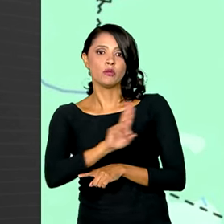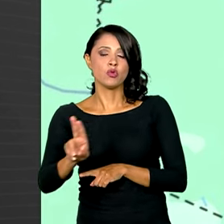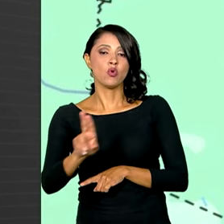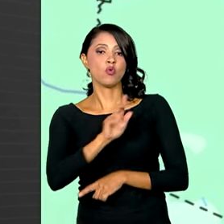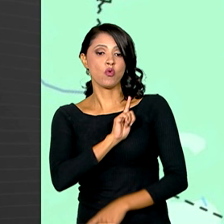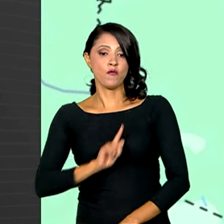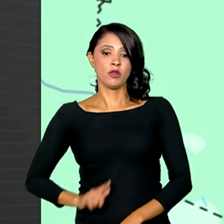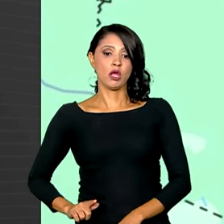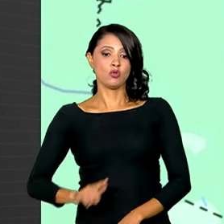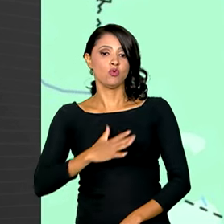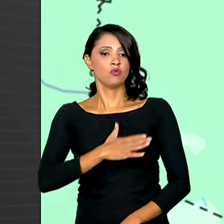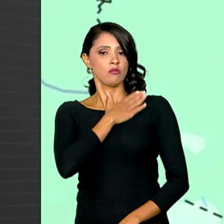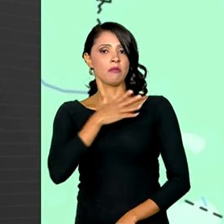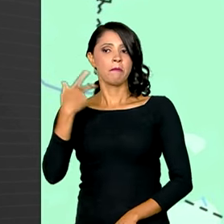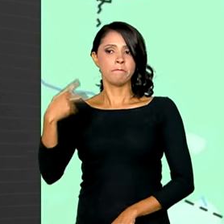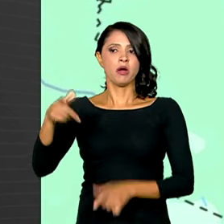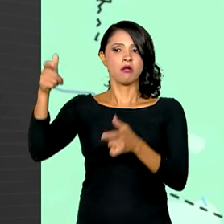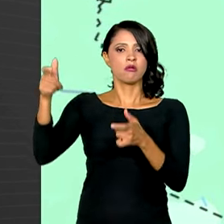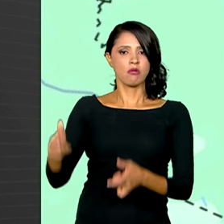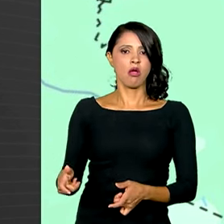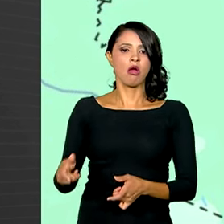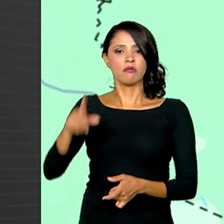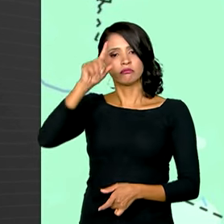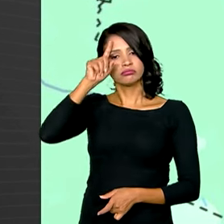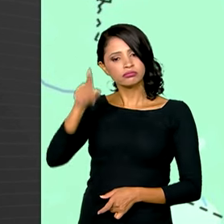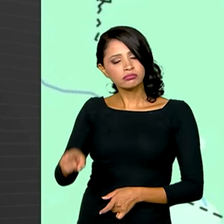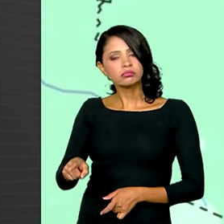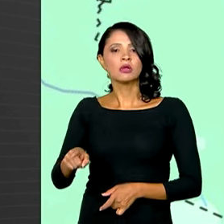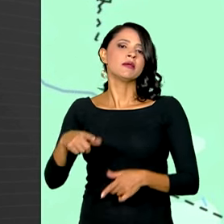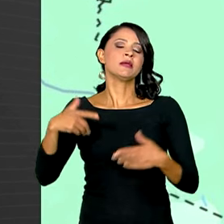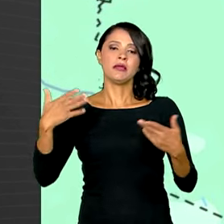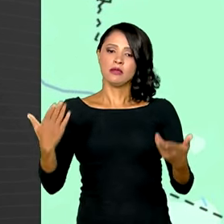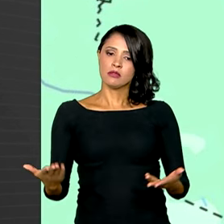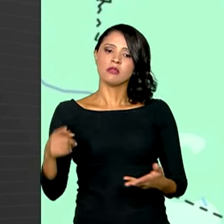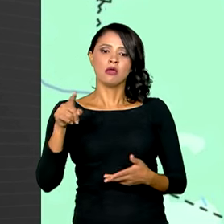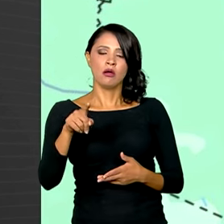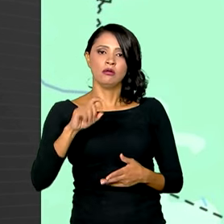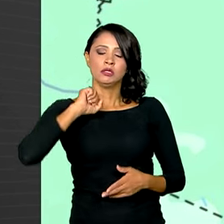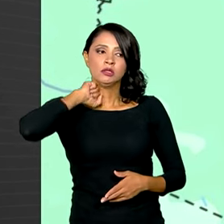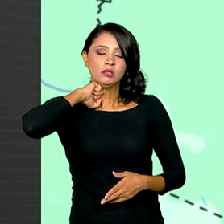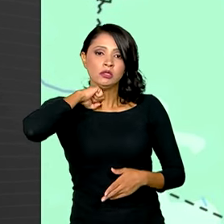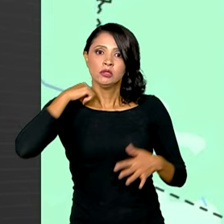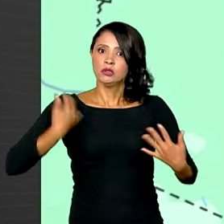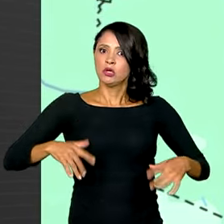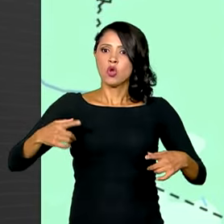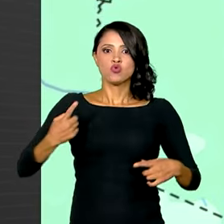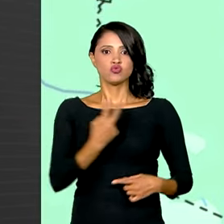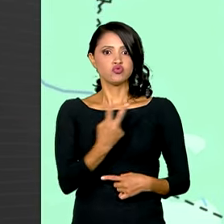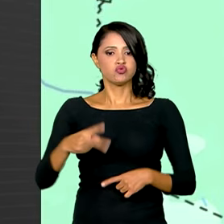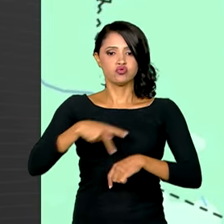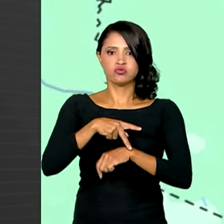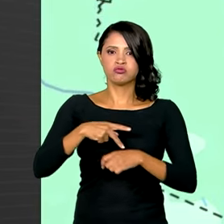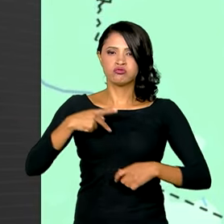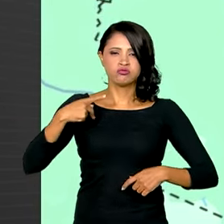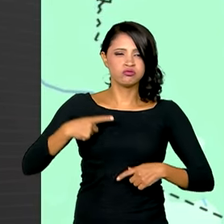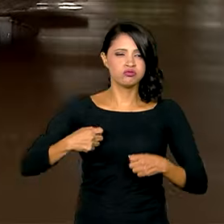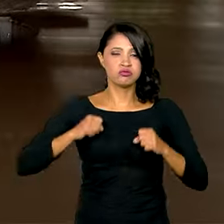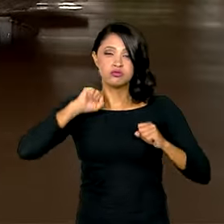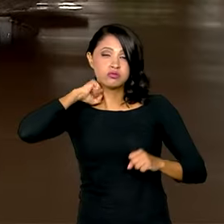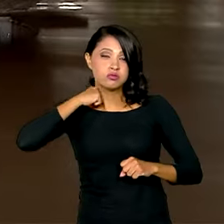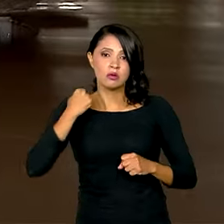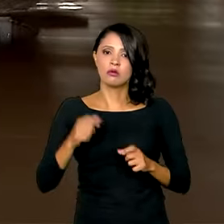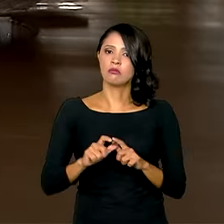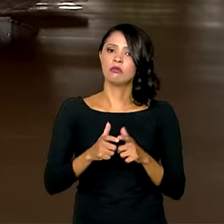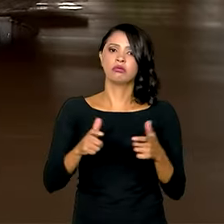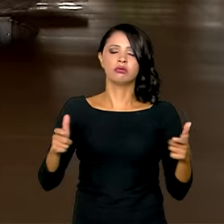governador militar para o território. Desde então, as tensões entre os dois países aumentaram.